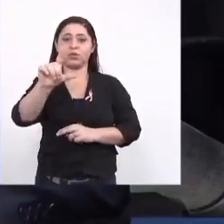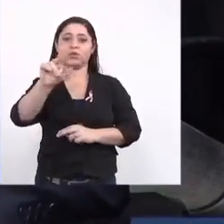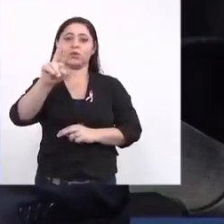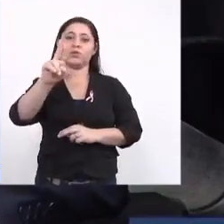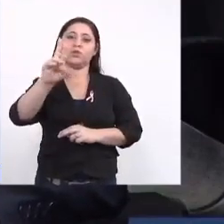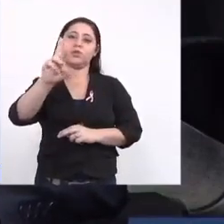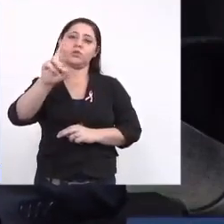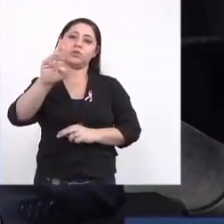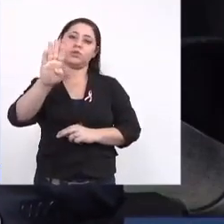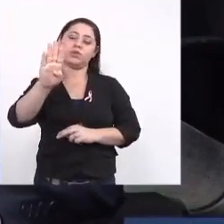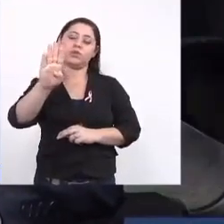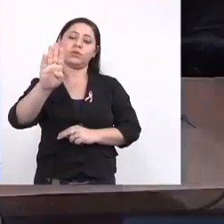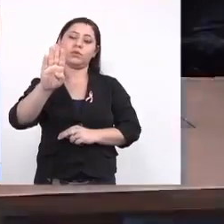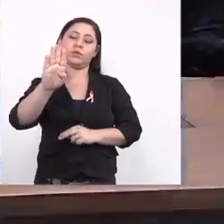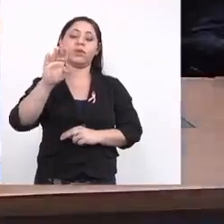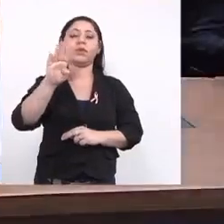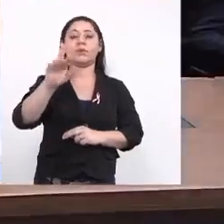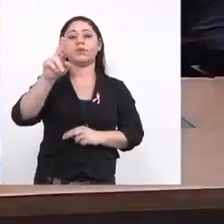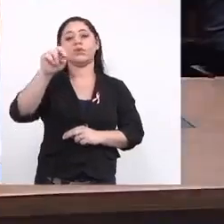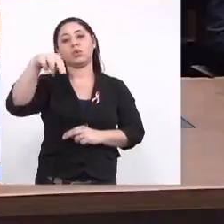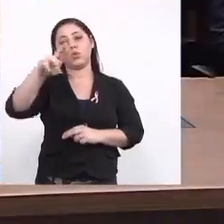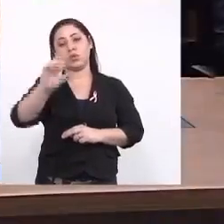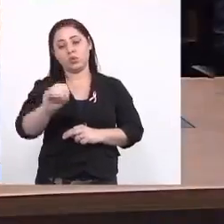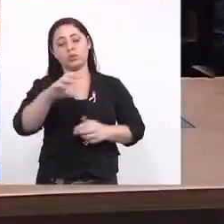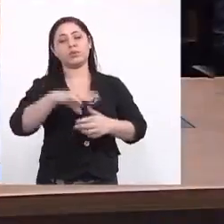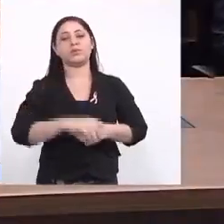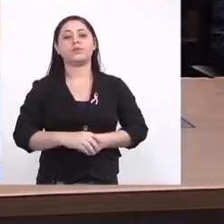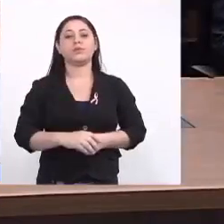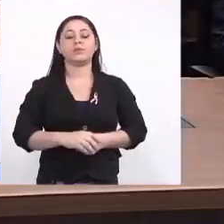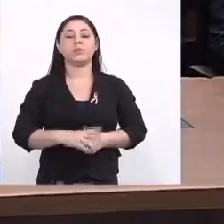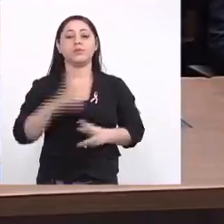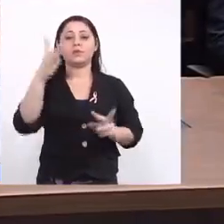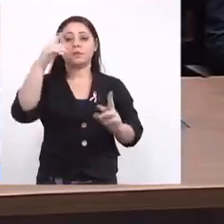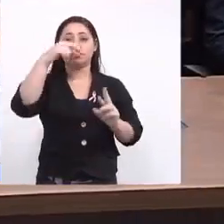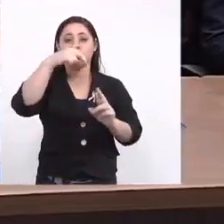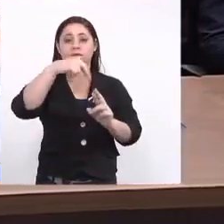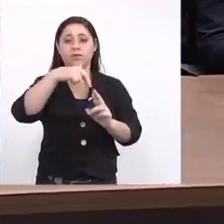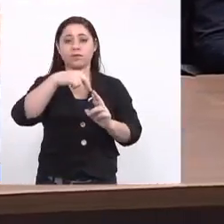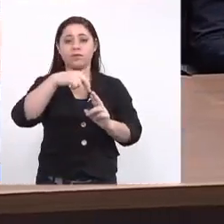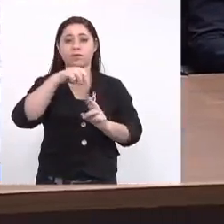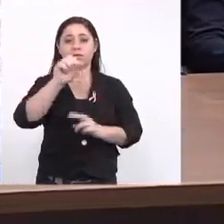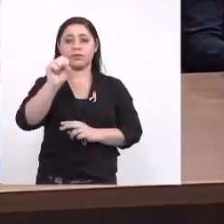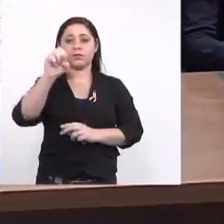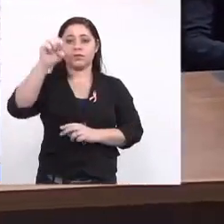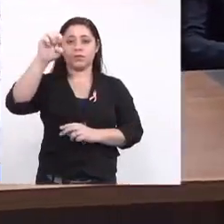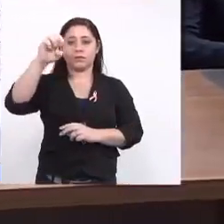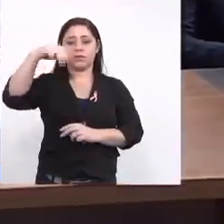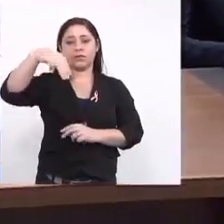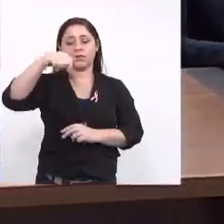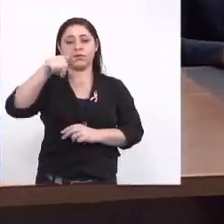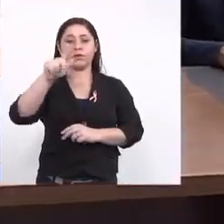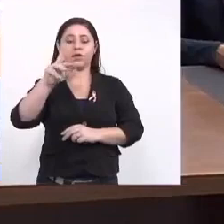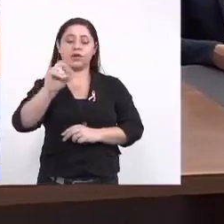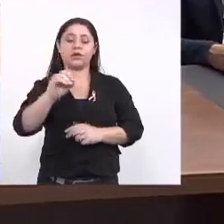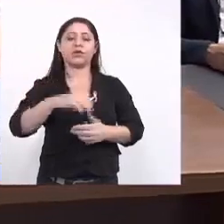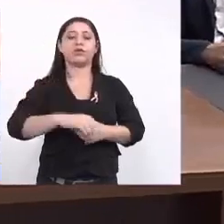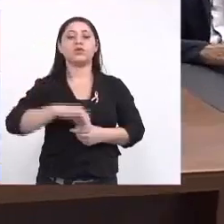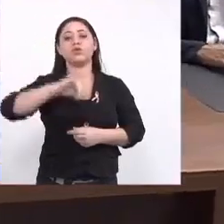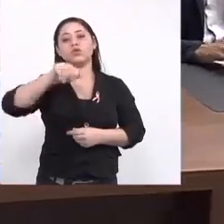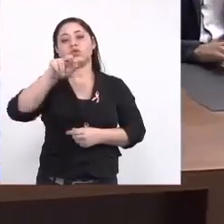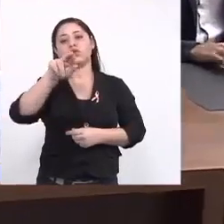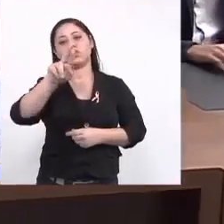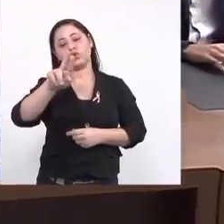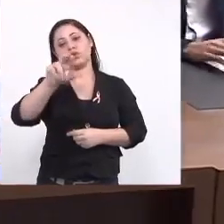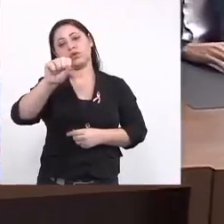o Bruno Vilela, representando a Semagro, a Jussara Góis Paz,